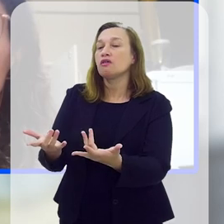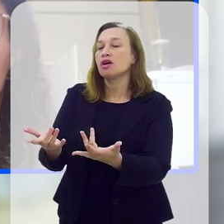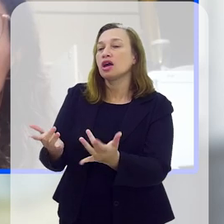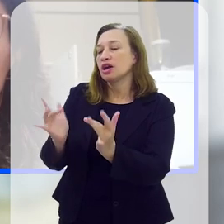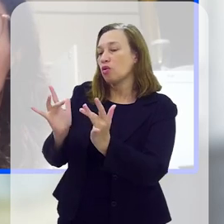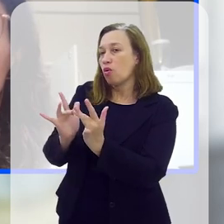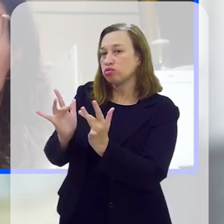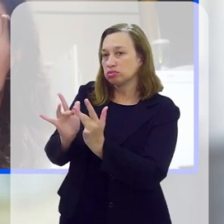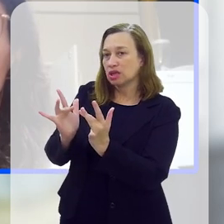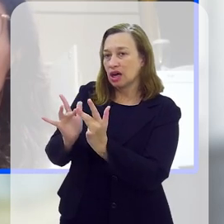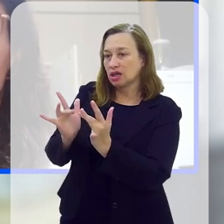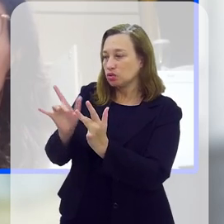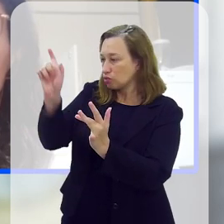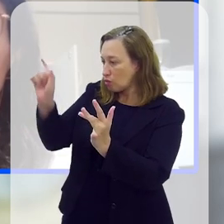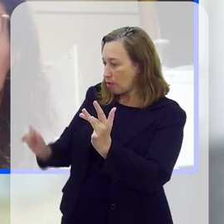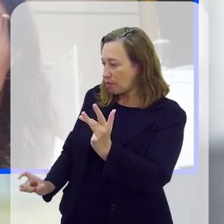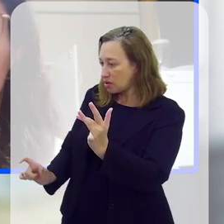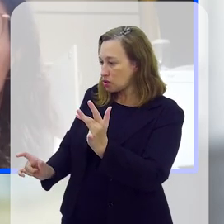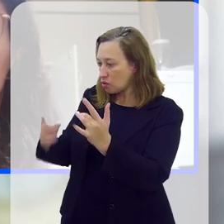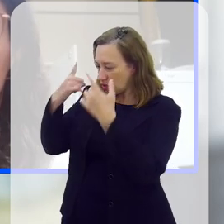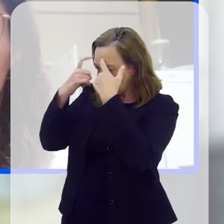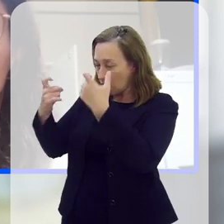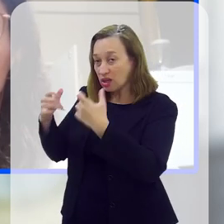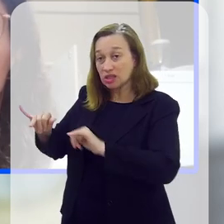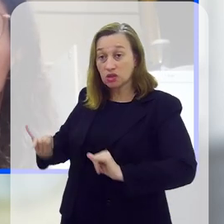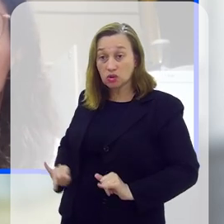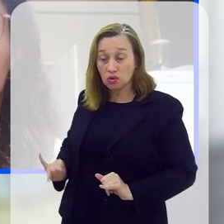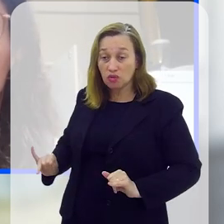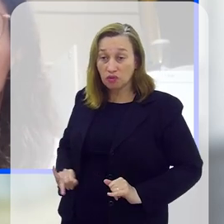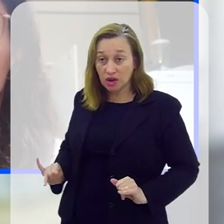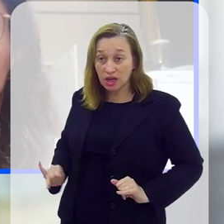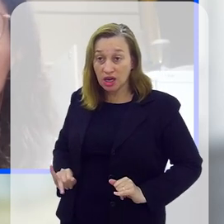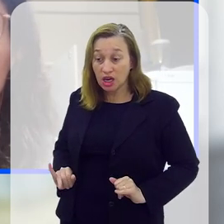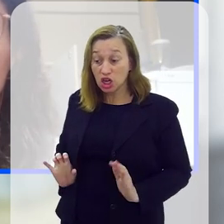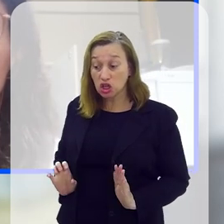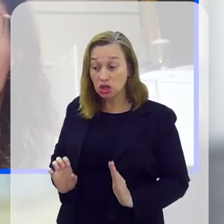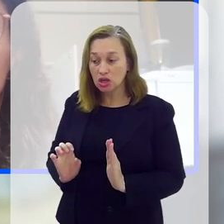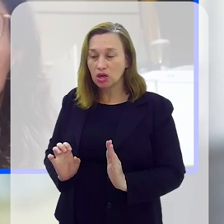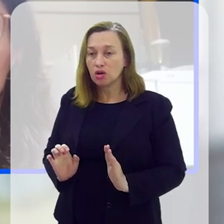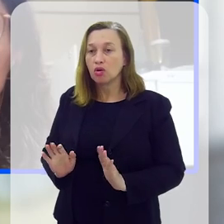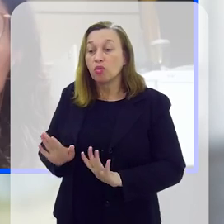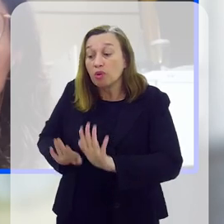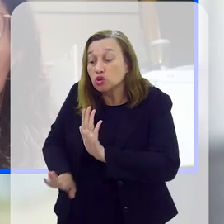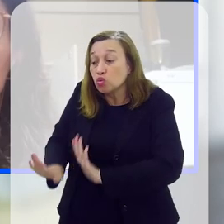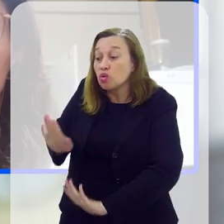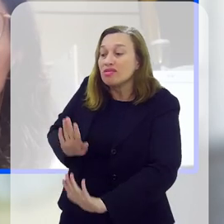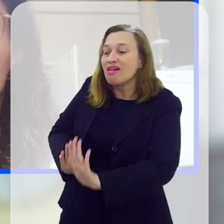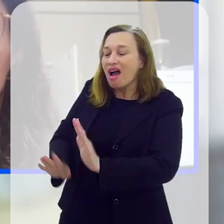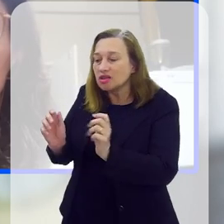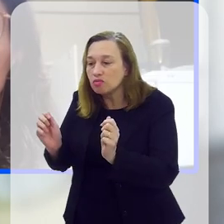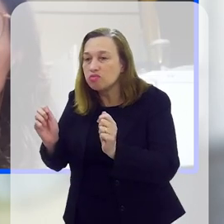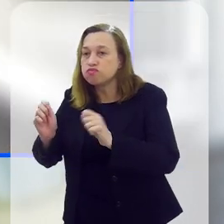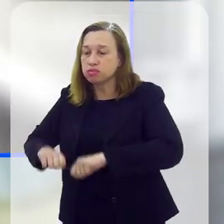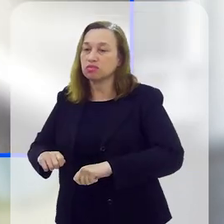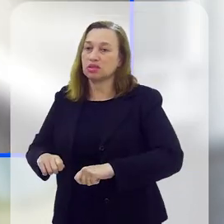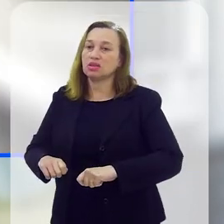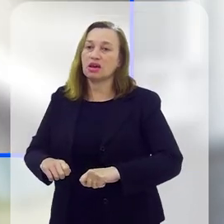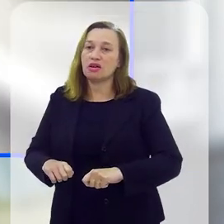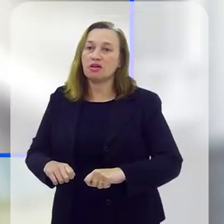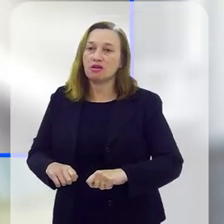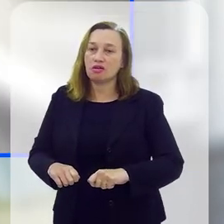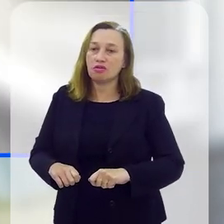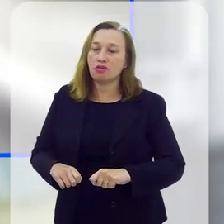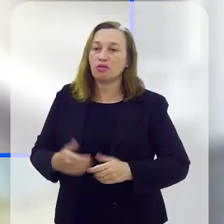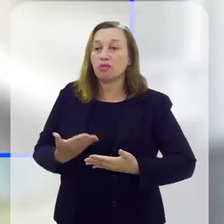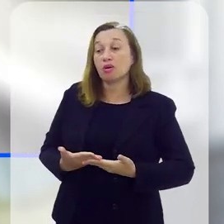porque muitas vezes pode ter alguém próximo ali, um agressor, uma pessoa conhecida, né, que é colega do suposto agressor. Então, facilita essa